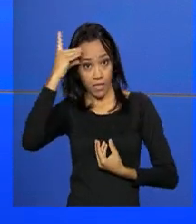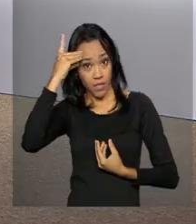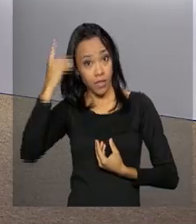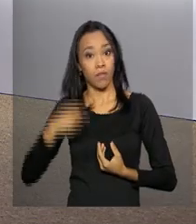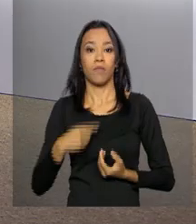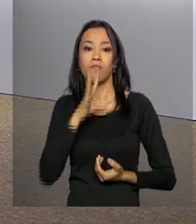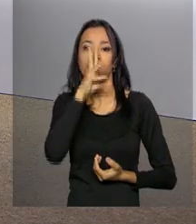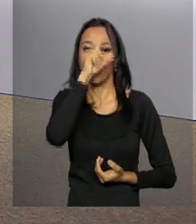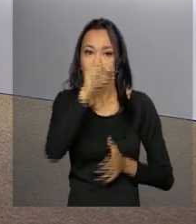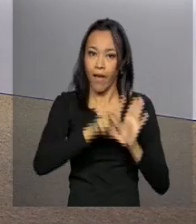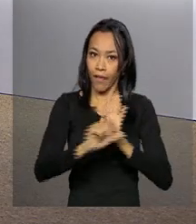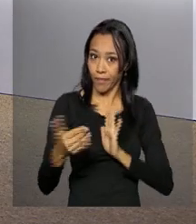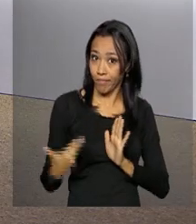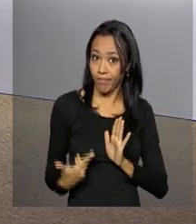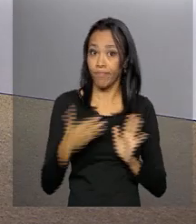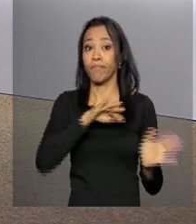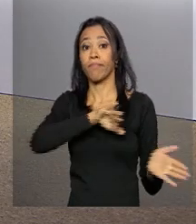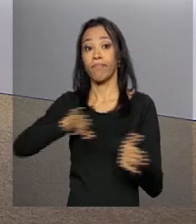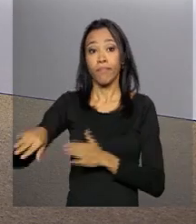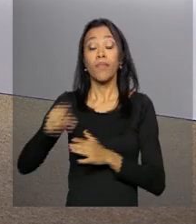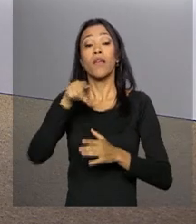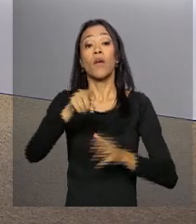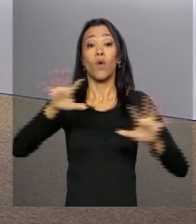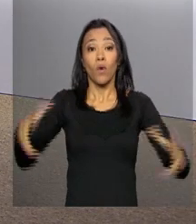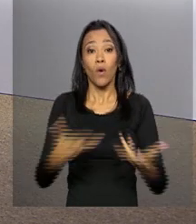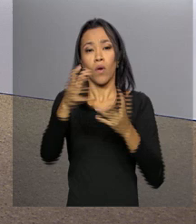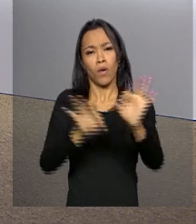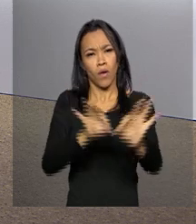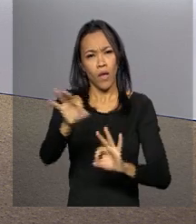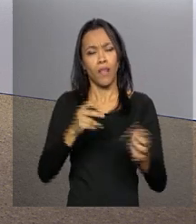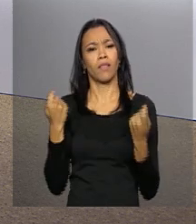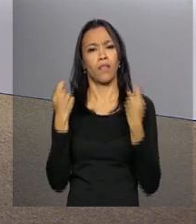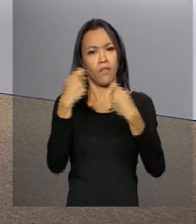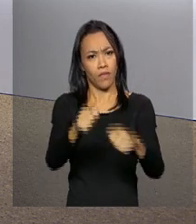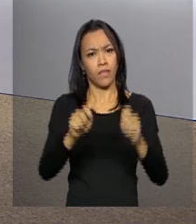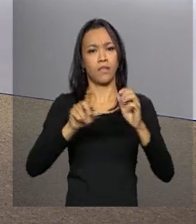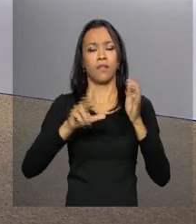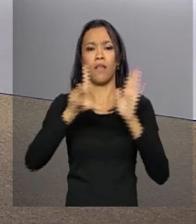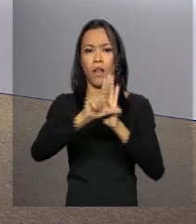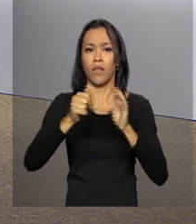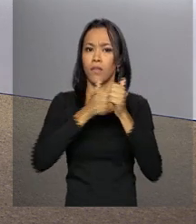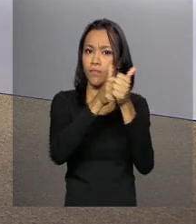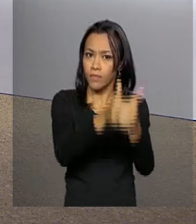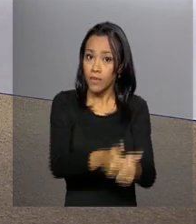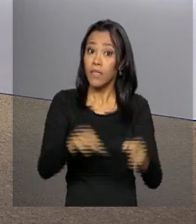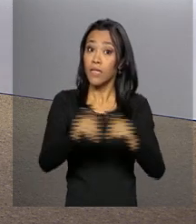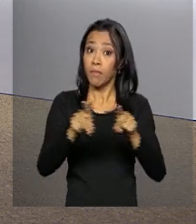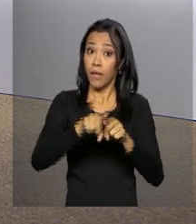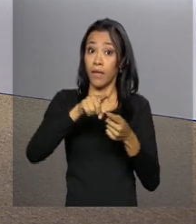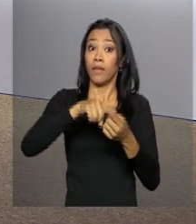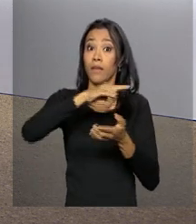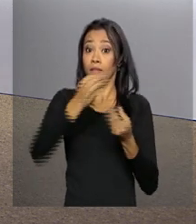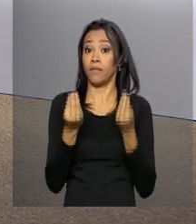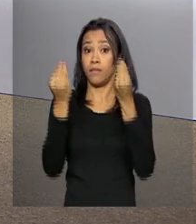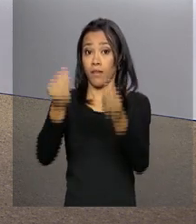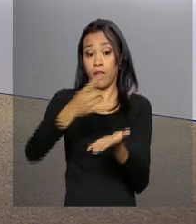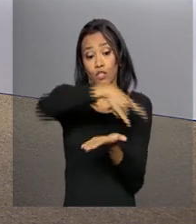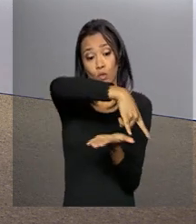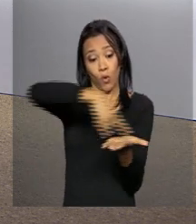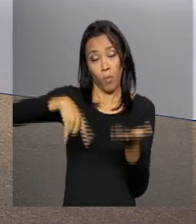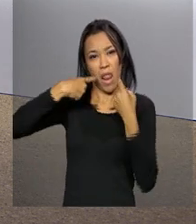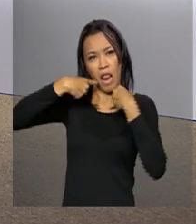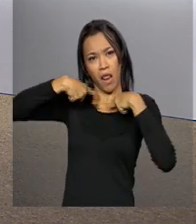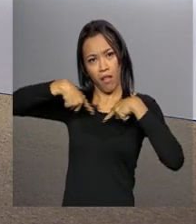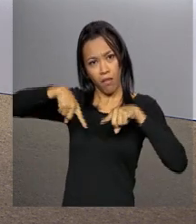leis. O evento foi marcado pela defesa da legalidade das regras constitucionais e pela entrega de manifestos pela democracia e o